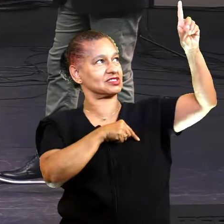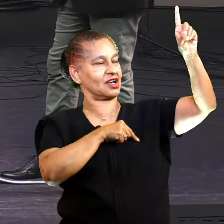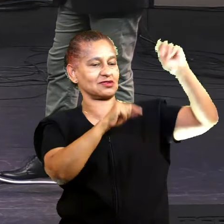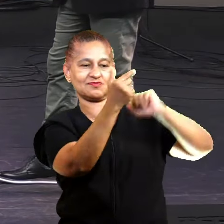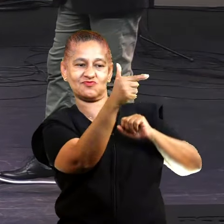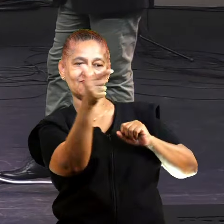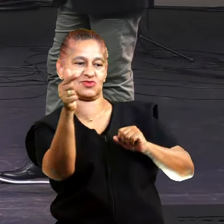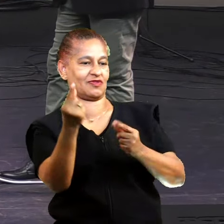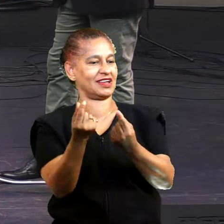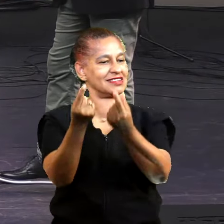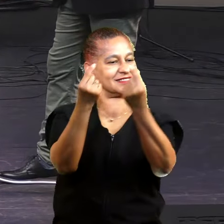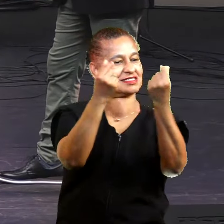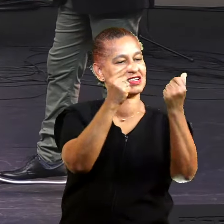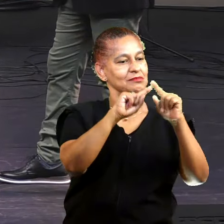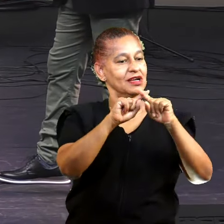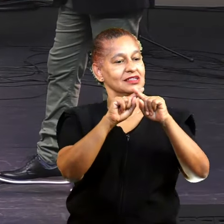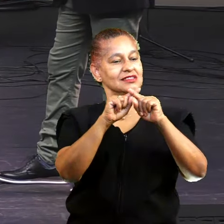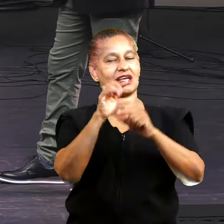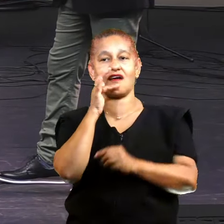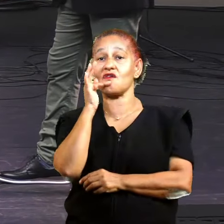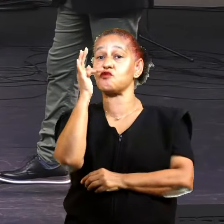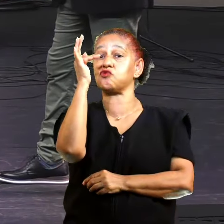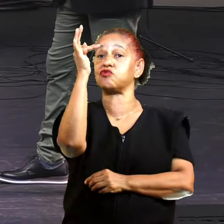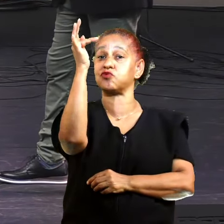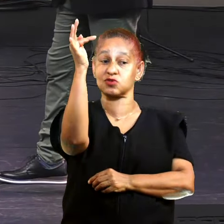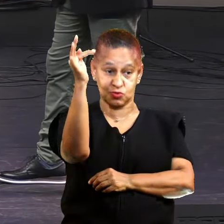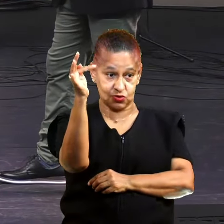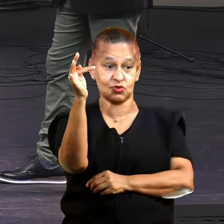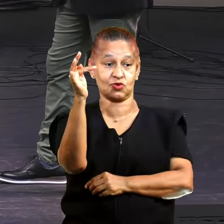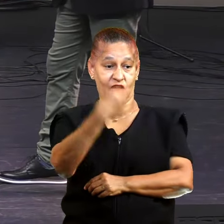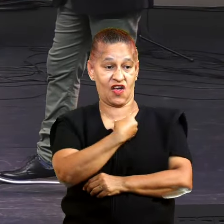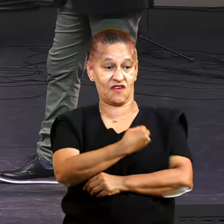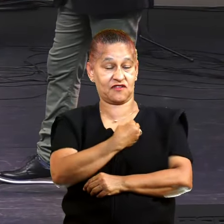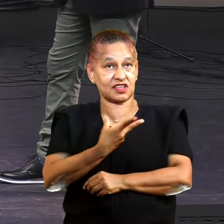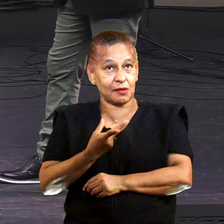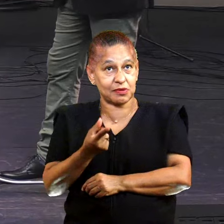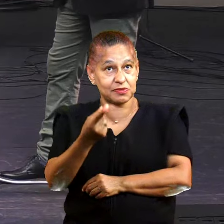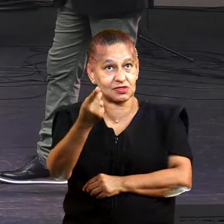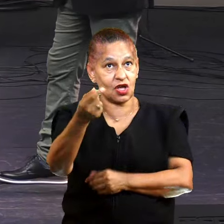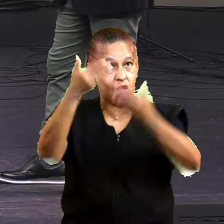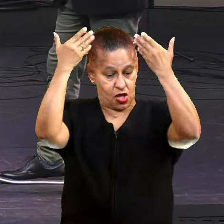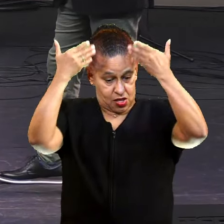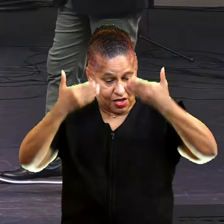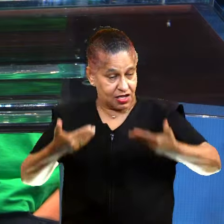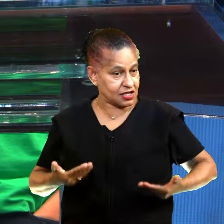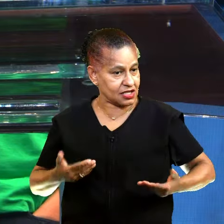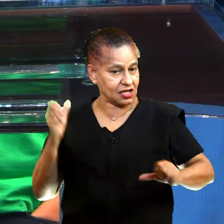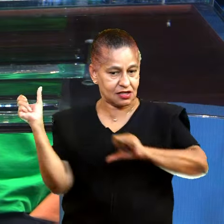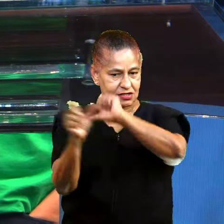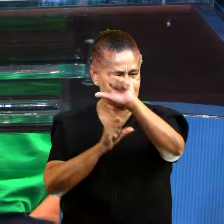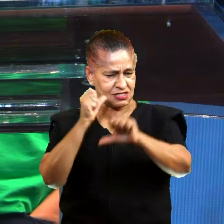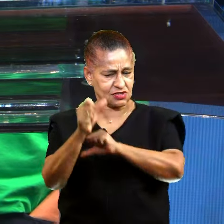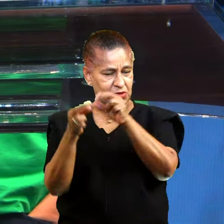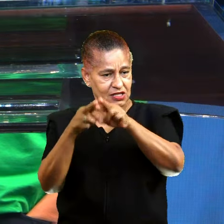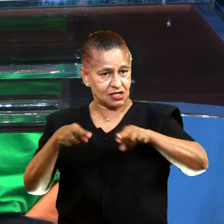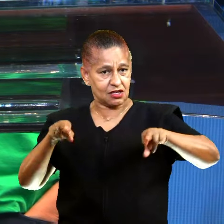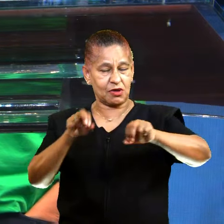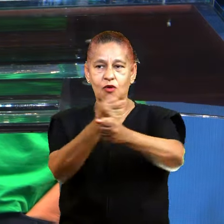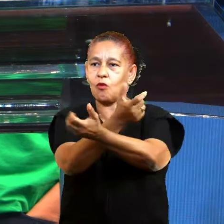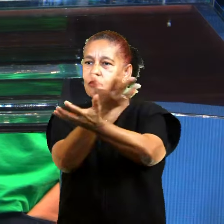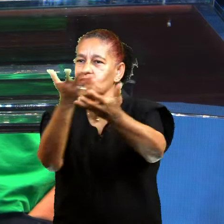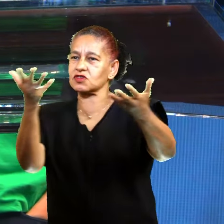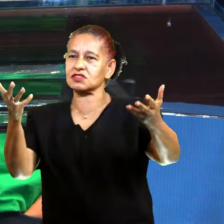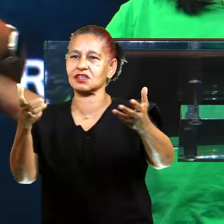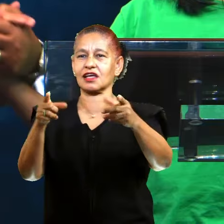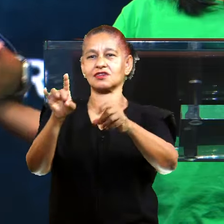é destino. Hoje eu estou aqui, com destino renovado, graças a Deus. Muitos de vocês estão me vendo somente